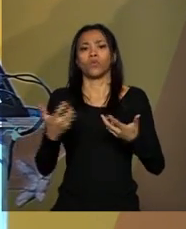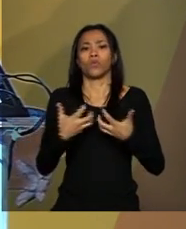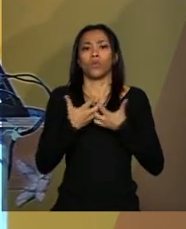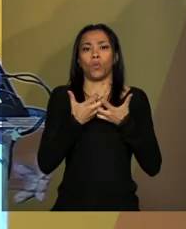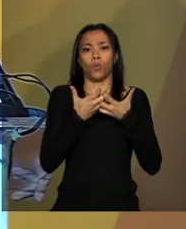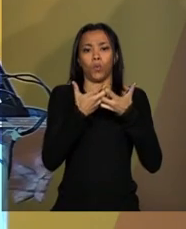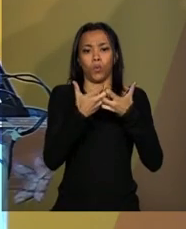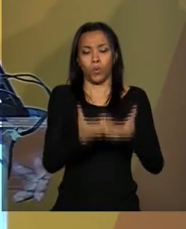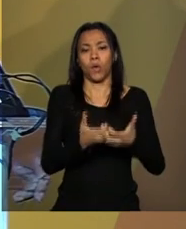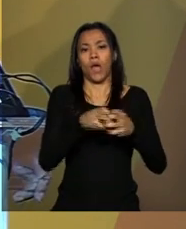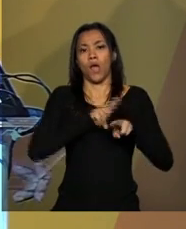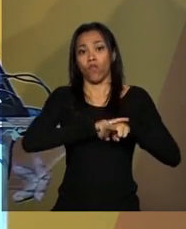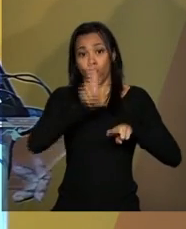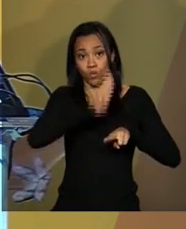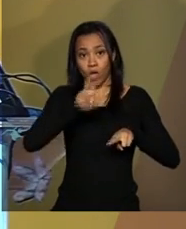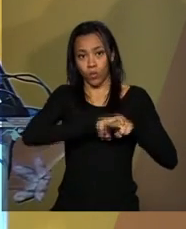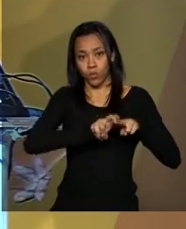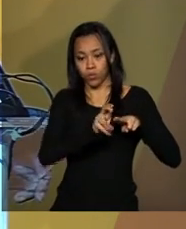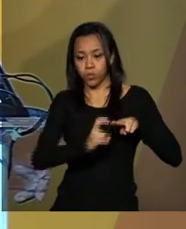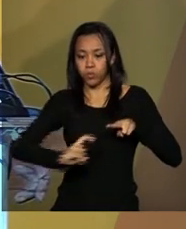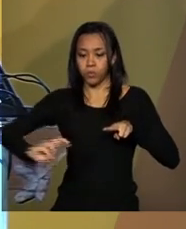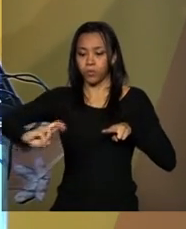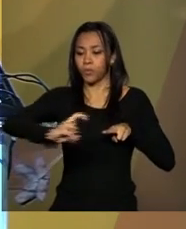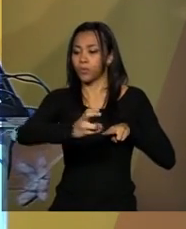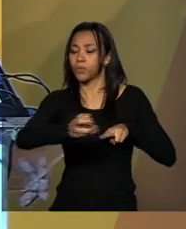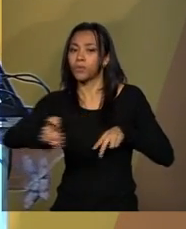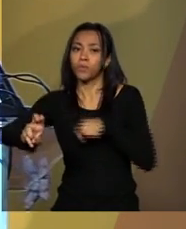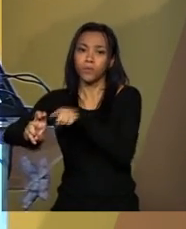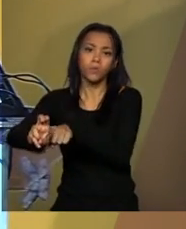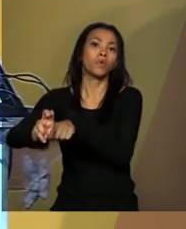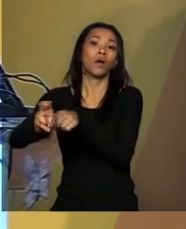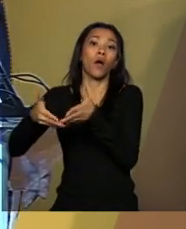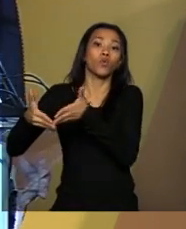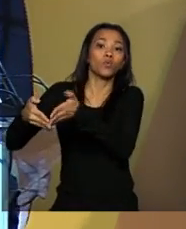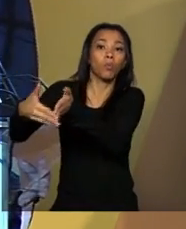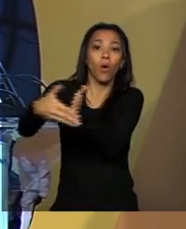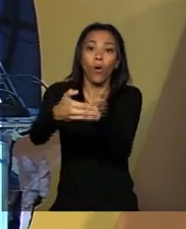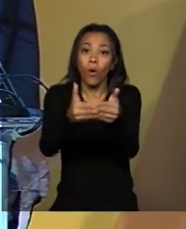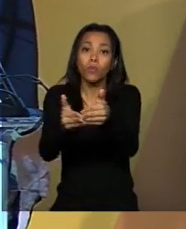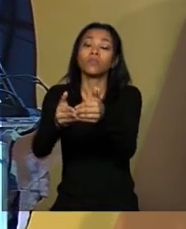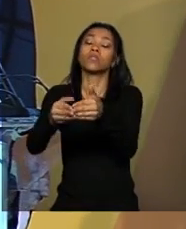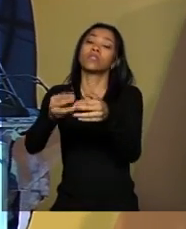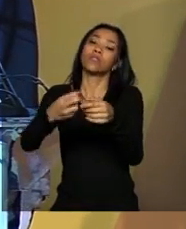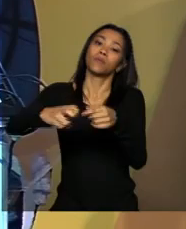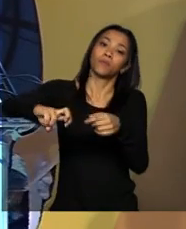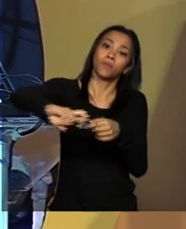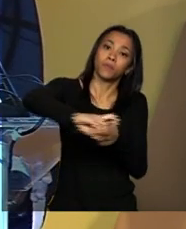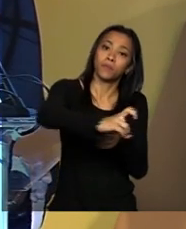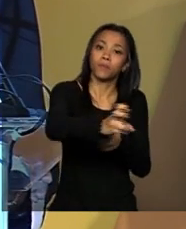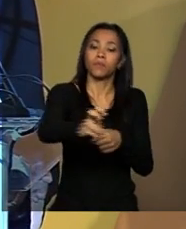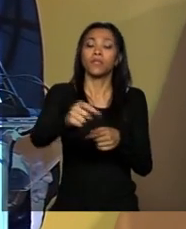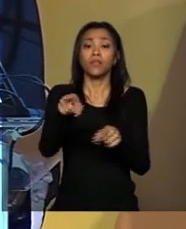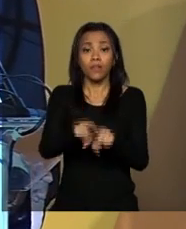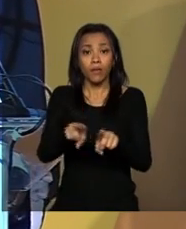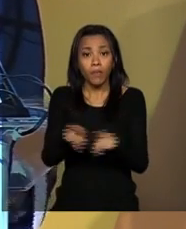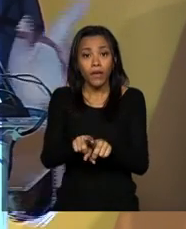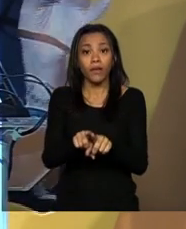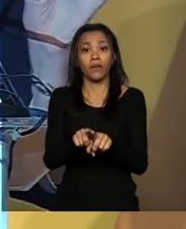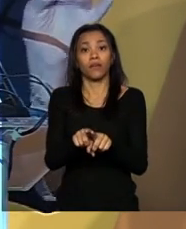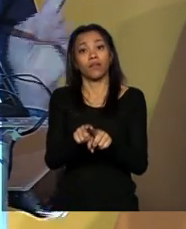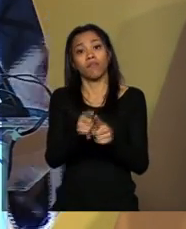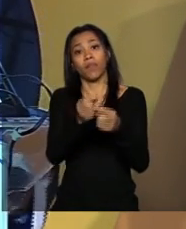portos, tanto do sul, do arco sul do país e também a saída para o